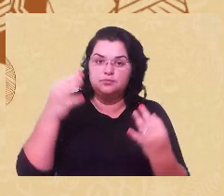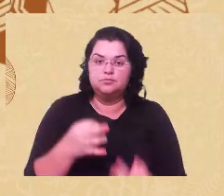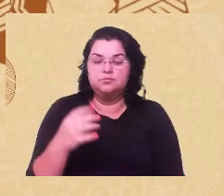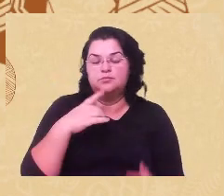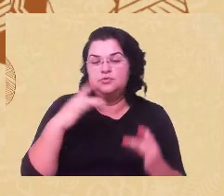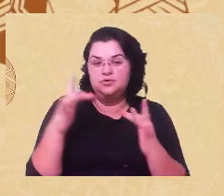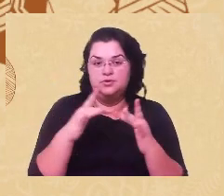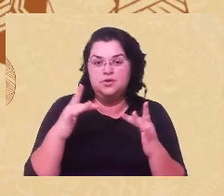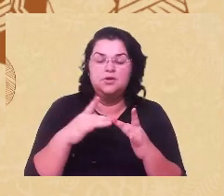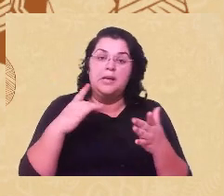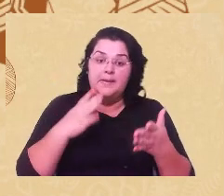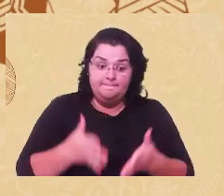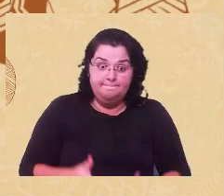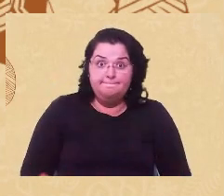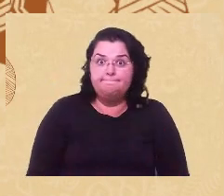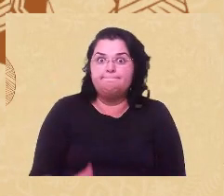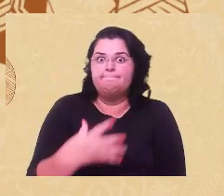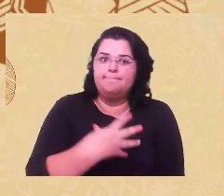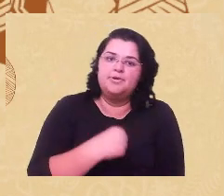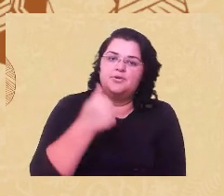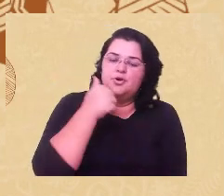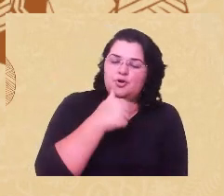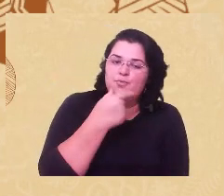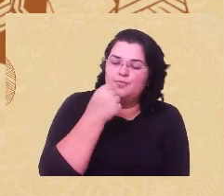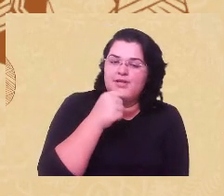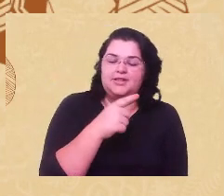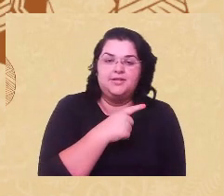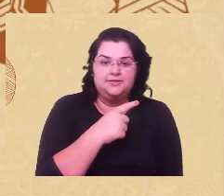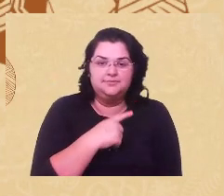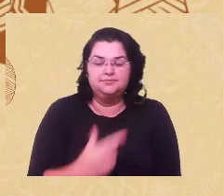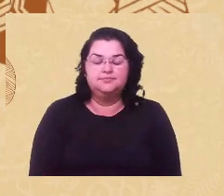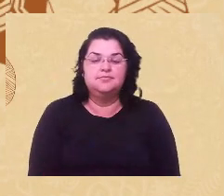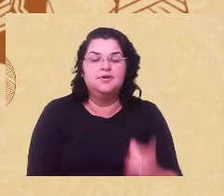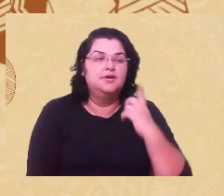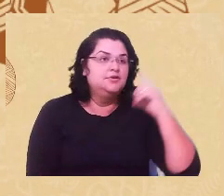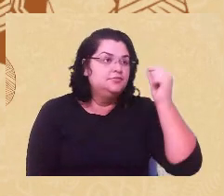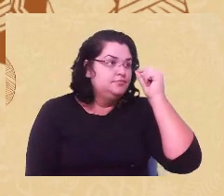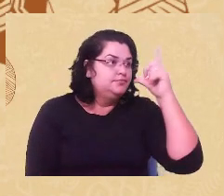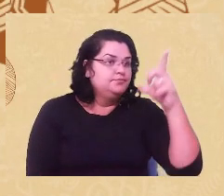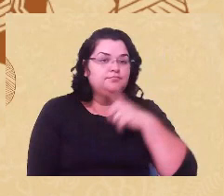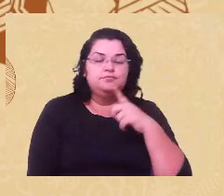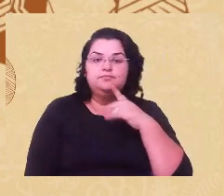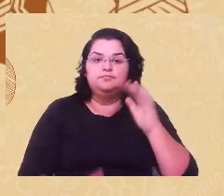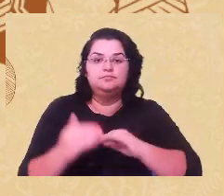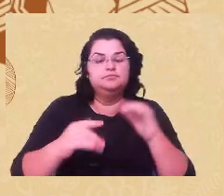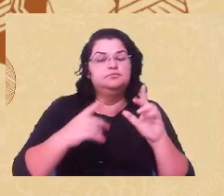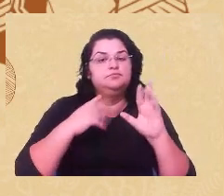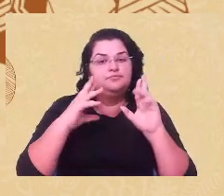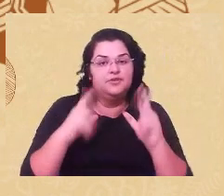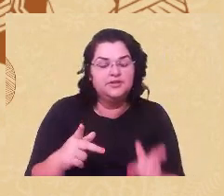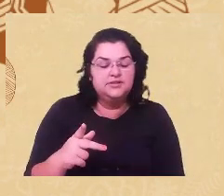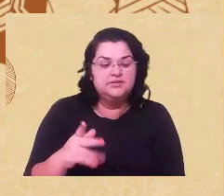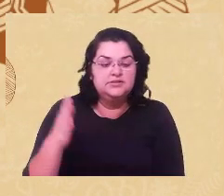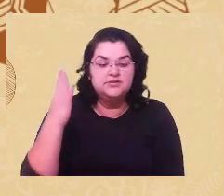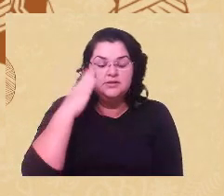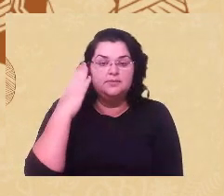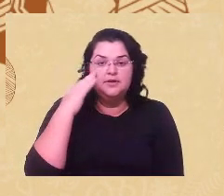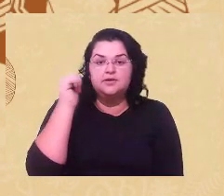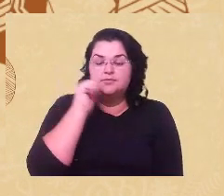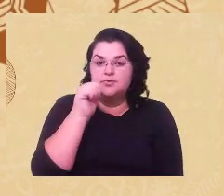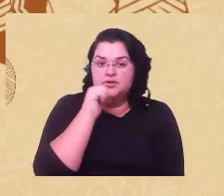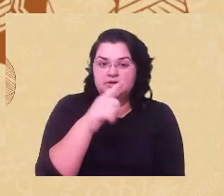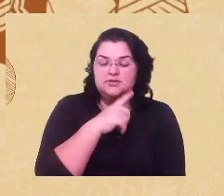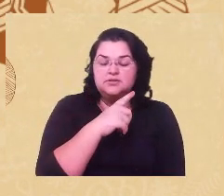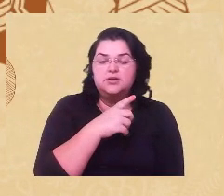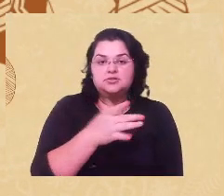sobre o parto do que as próprias mulheres, a ideia de uma constante inferiorização da diferença, então, os saberes que as mulheres adquirem